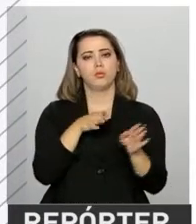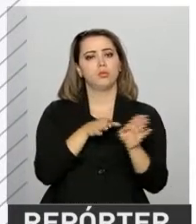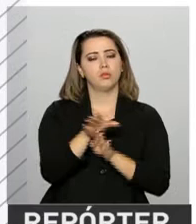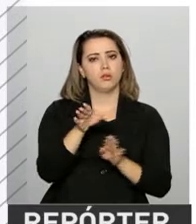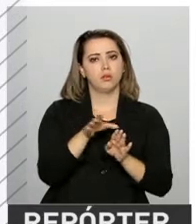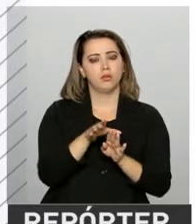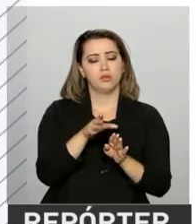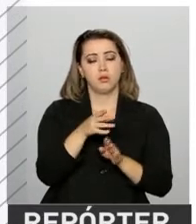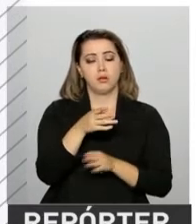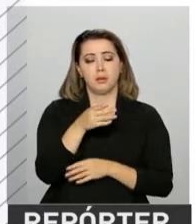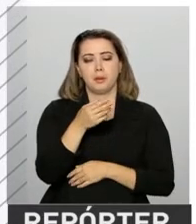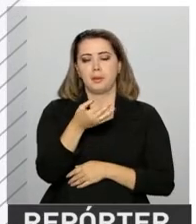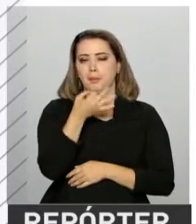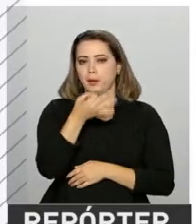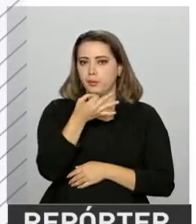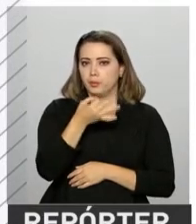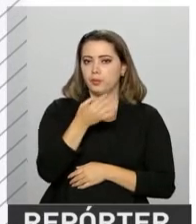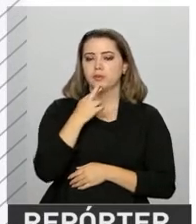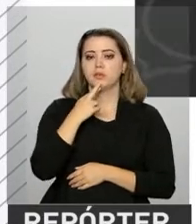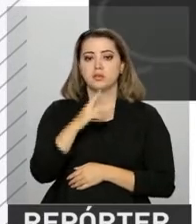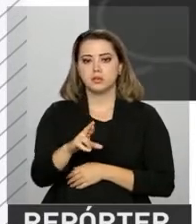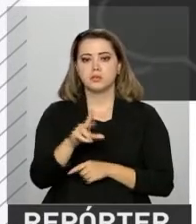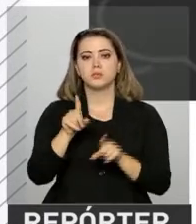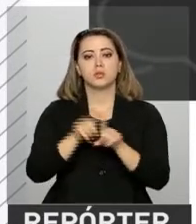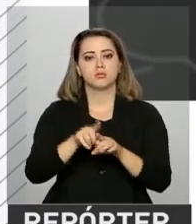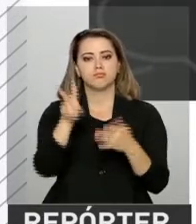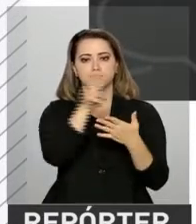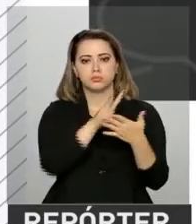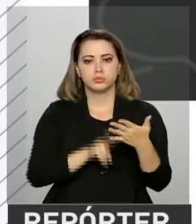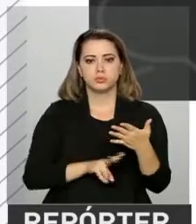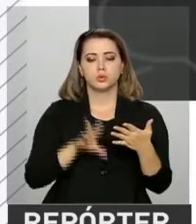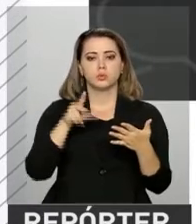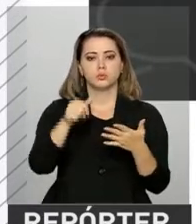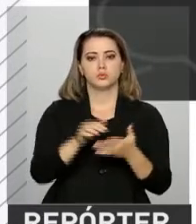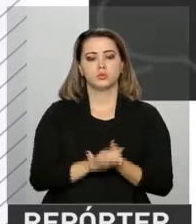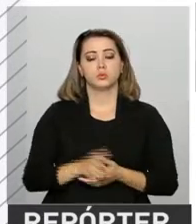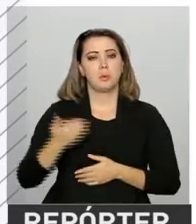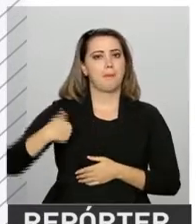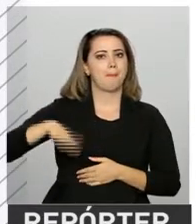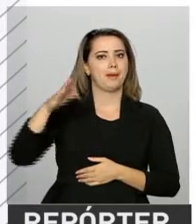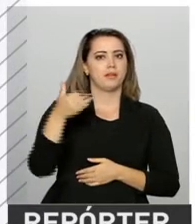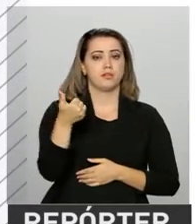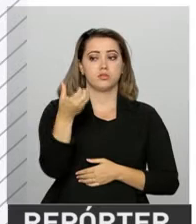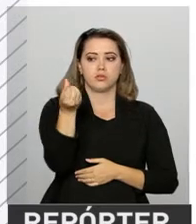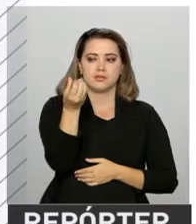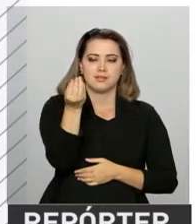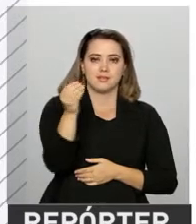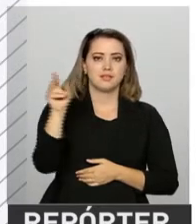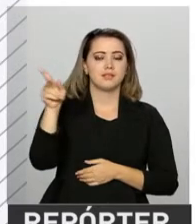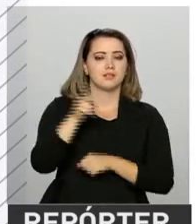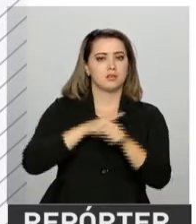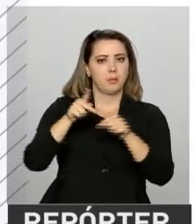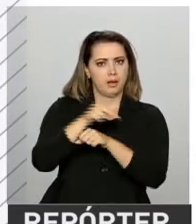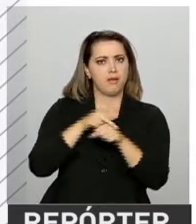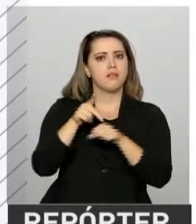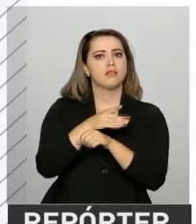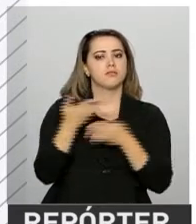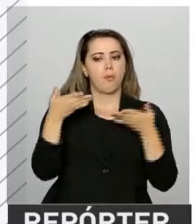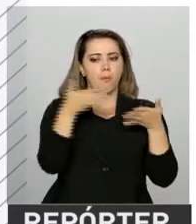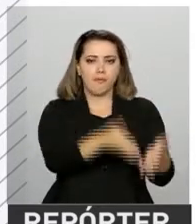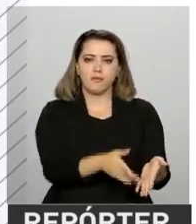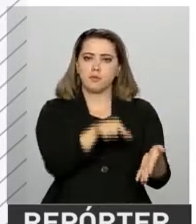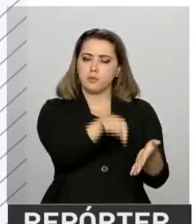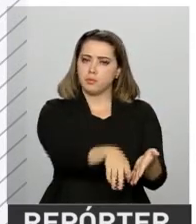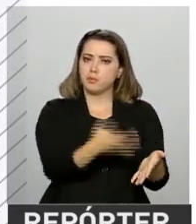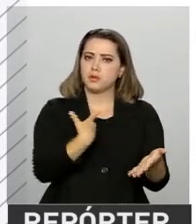e respondidos por moderadores e especialistas na área. Mais de 160 nações devem participar do evento e